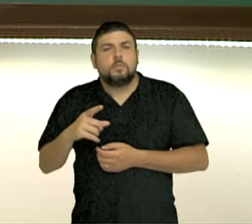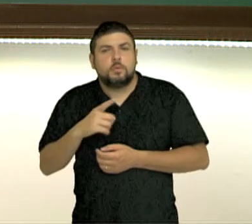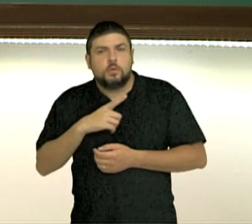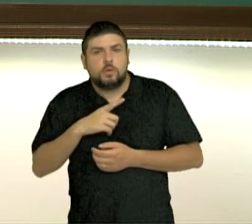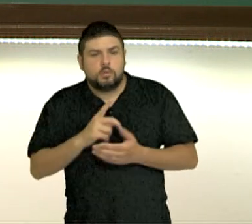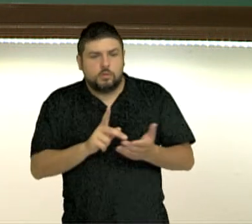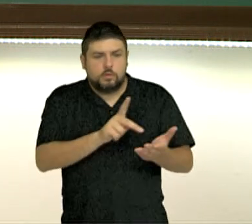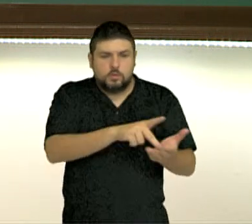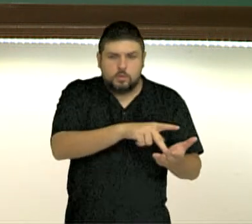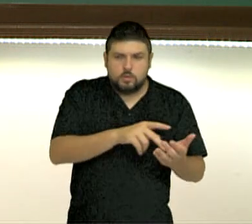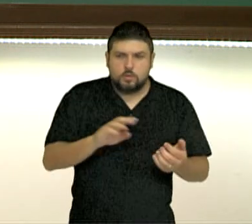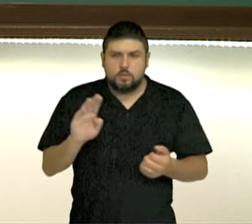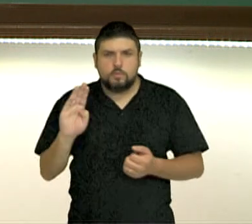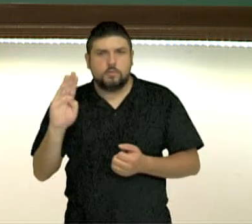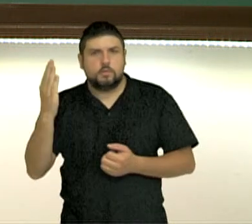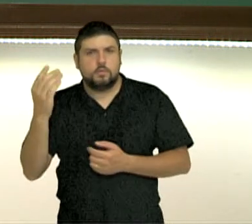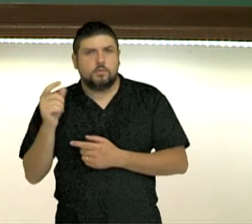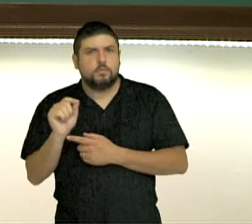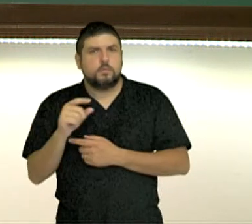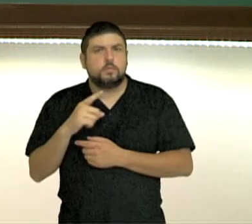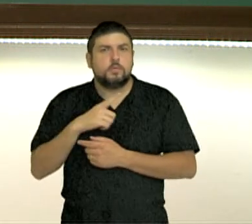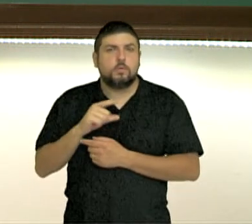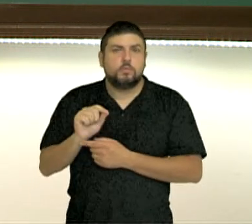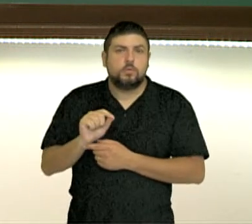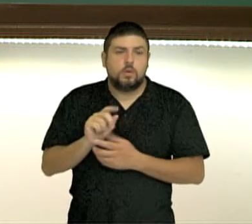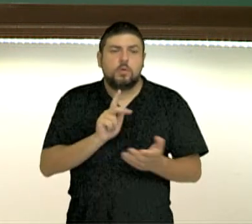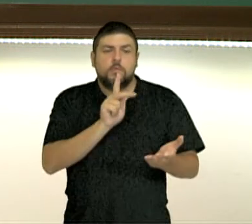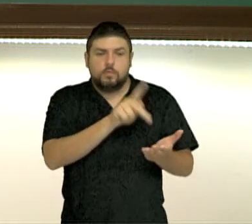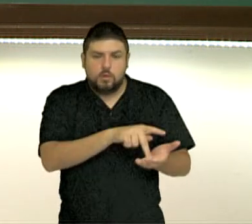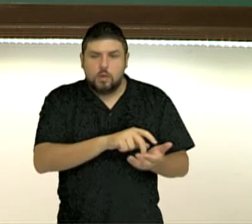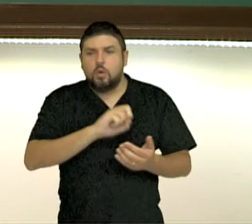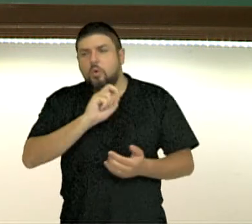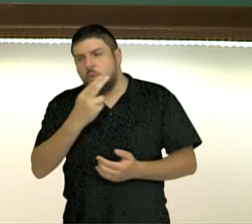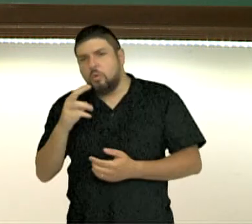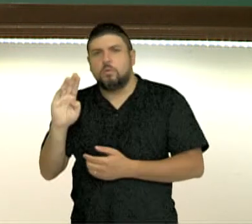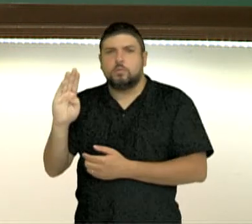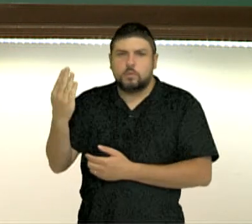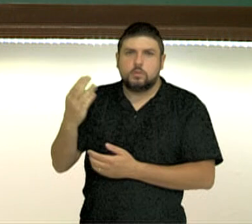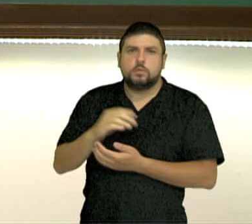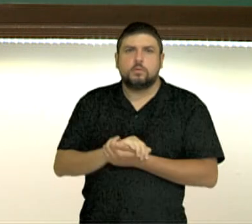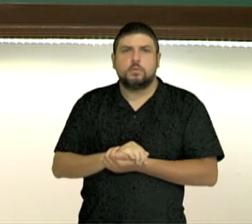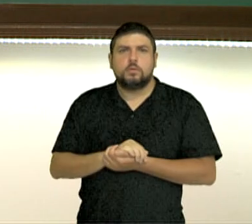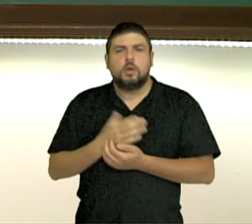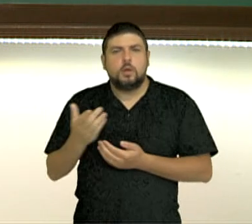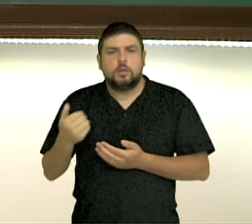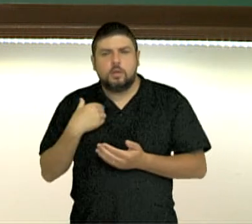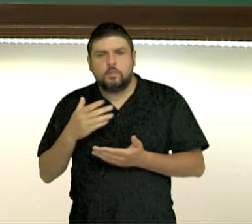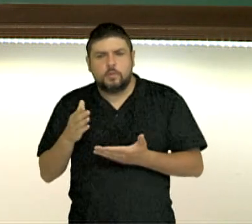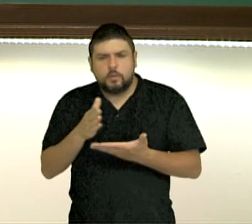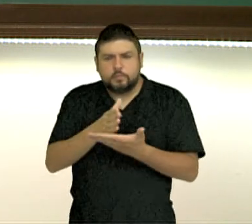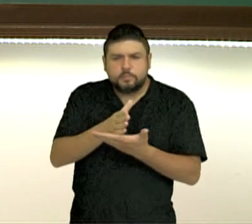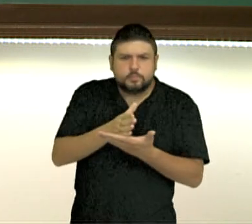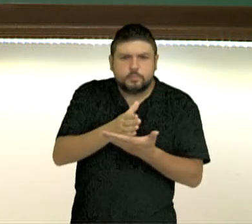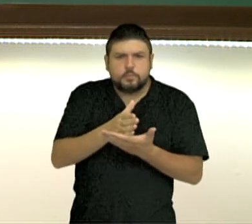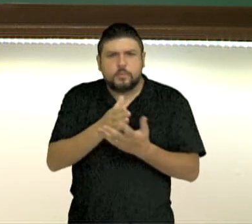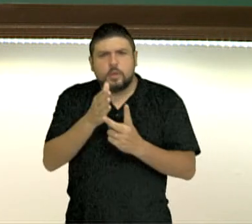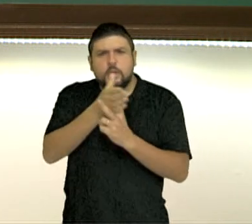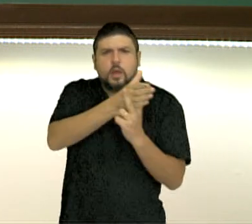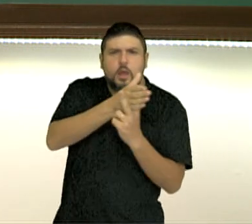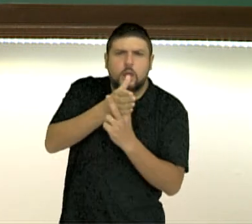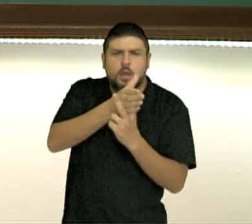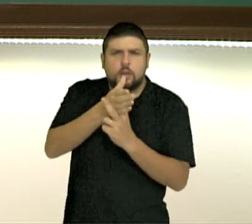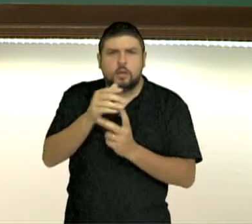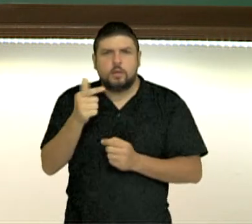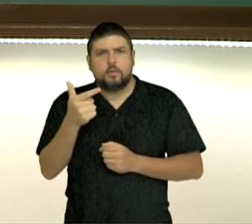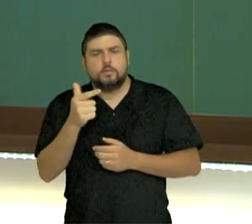falso, eu vou ter ou verdadeiro ou falso. E, por fim, eu não tenho um meio do caminho, um meio termo entre